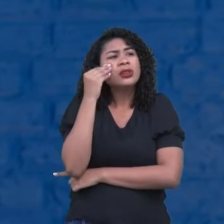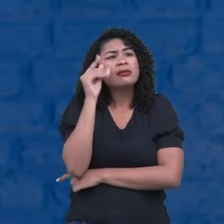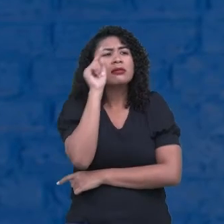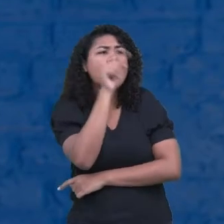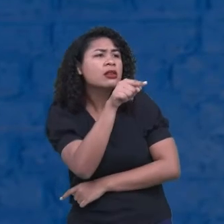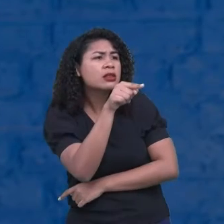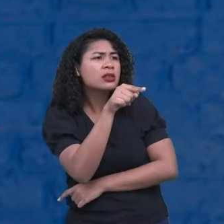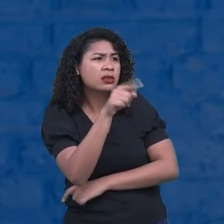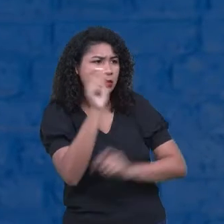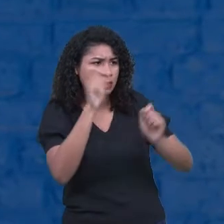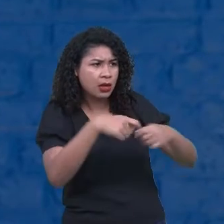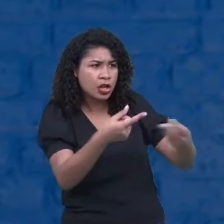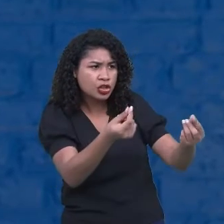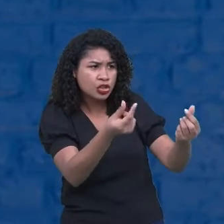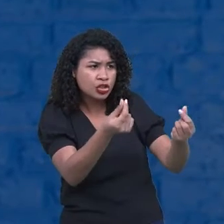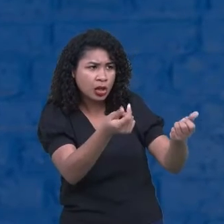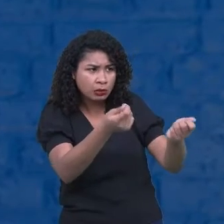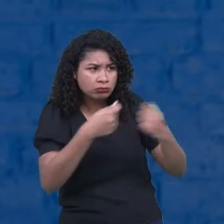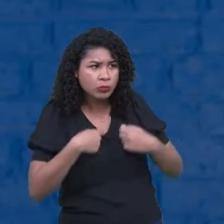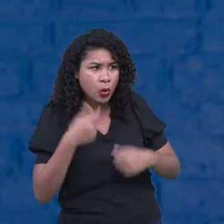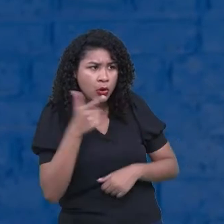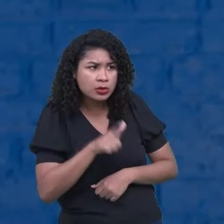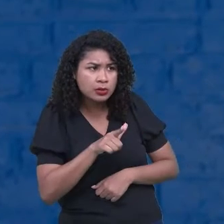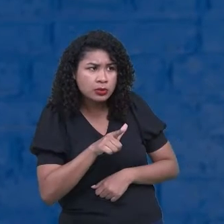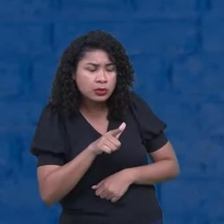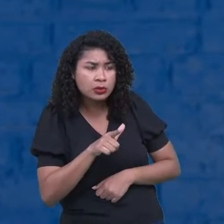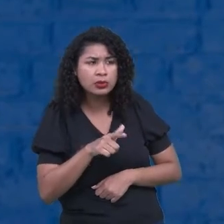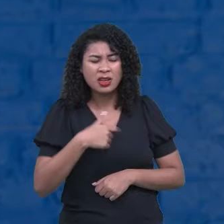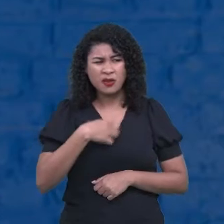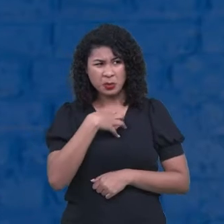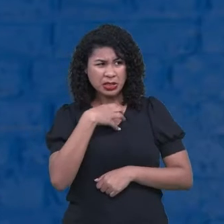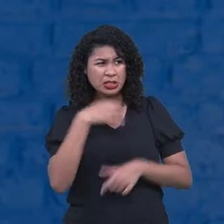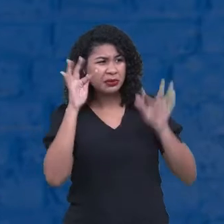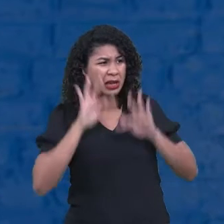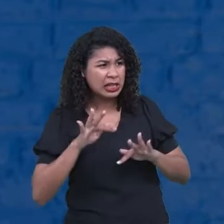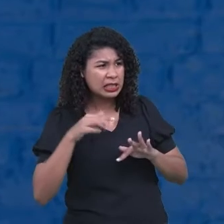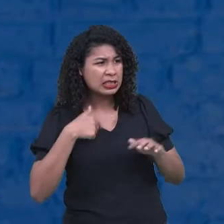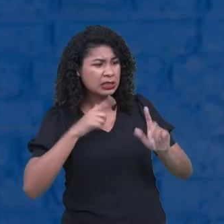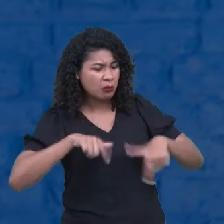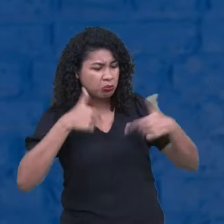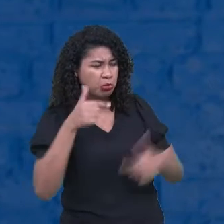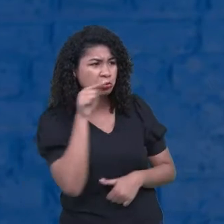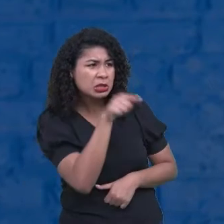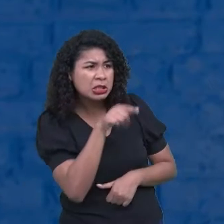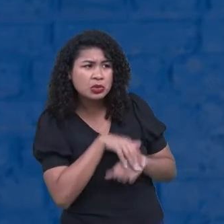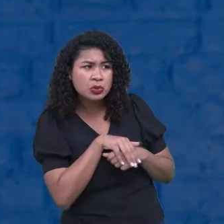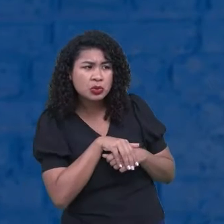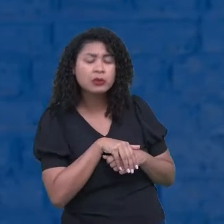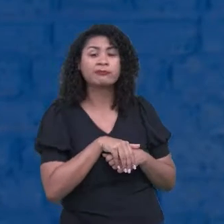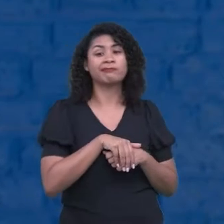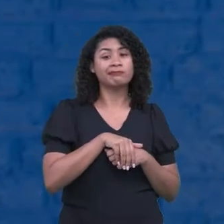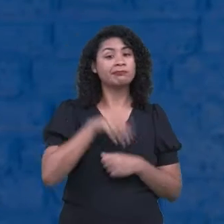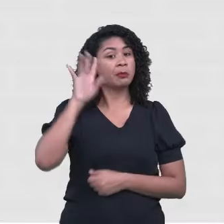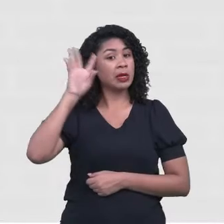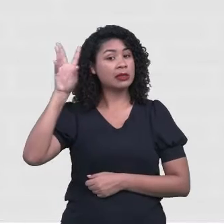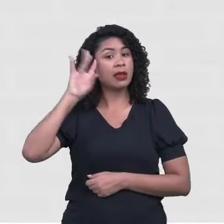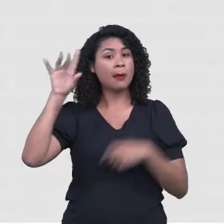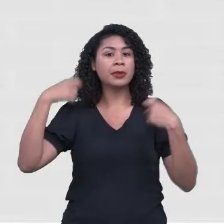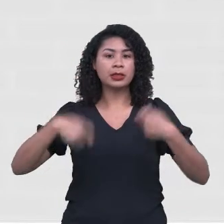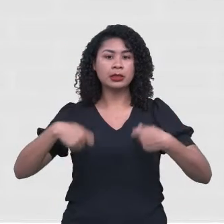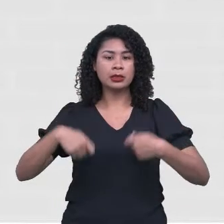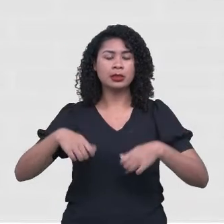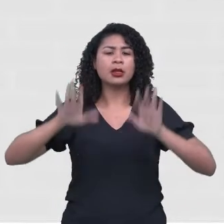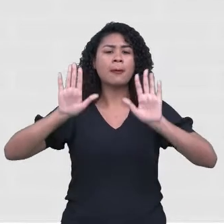ganhar dinheiro? Será que eu vou me realizar? Eu vou me sentir feliz? Muito bem. Mas, para tudo isso, eu tenho que ter o quê? Eu meu